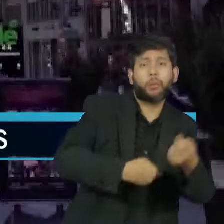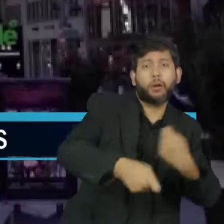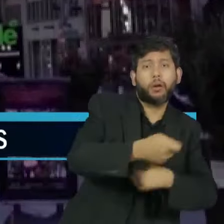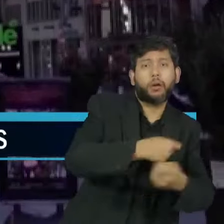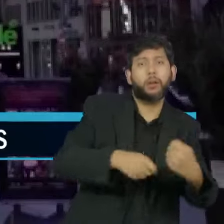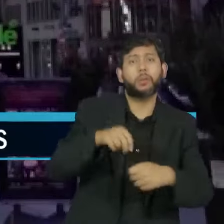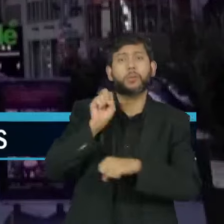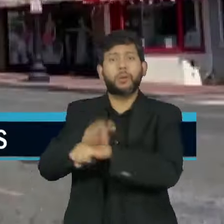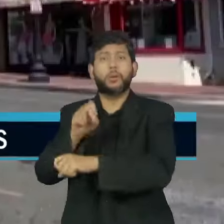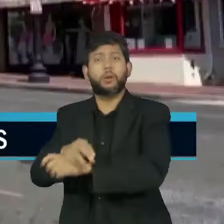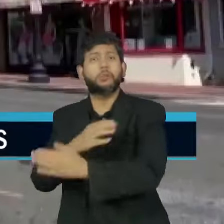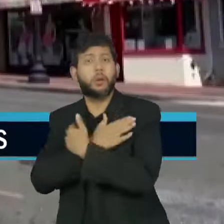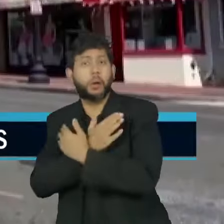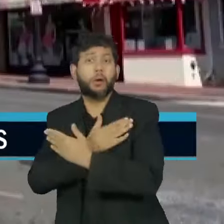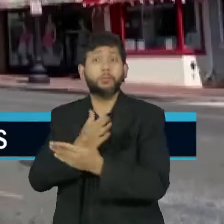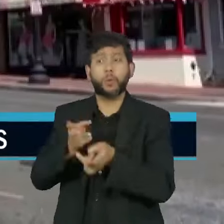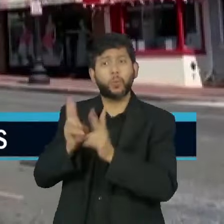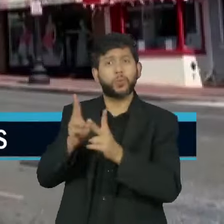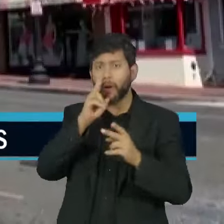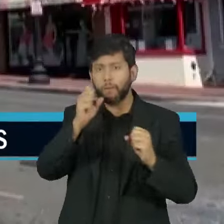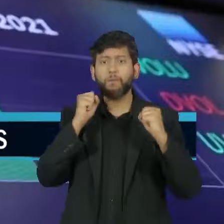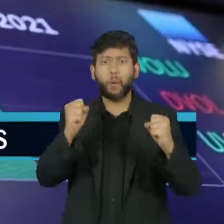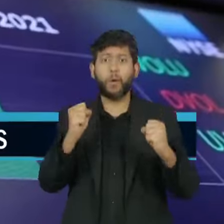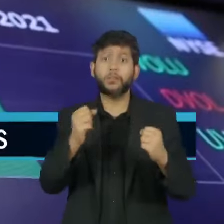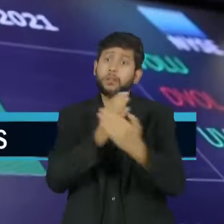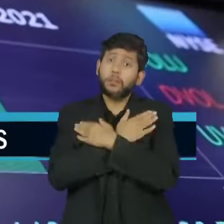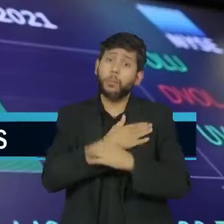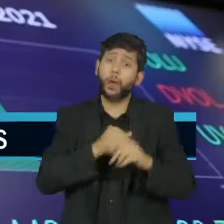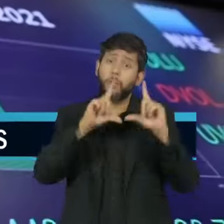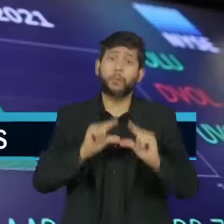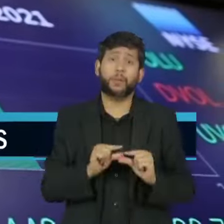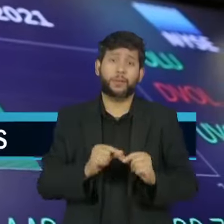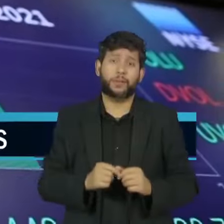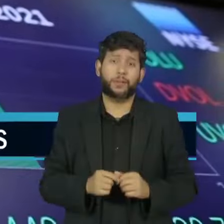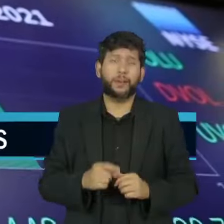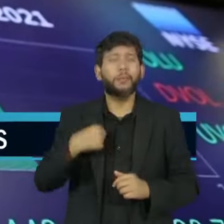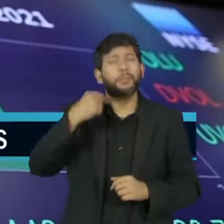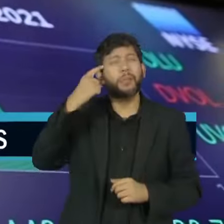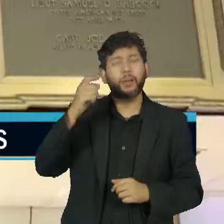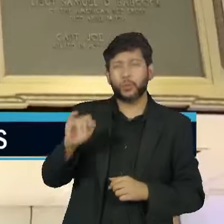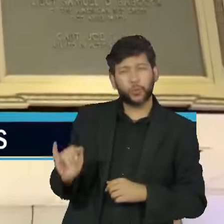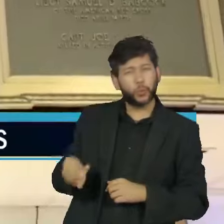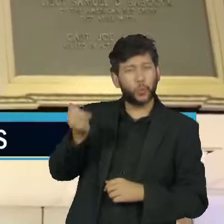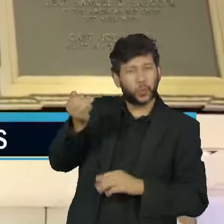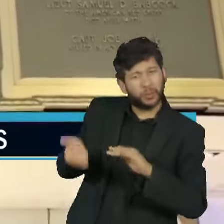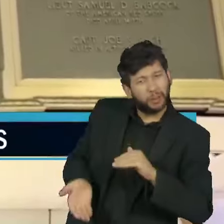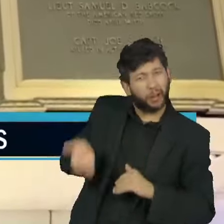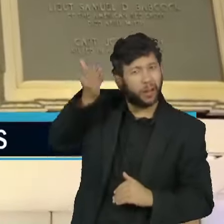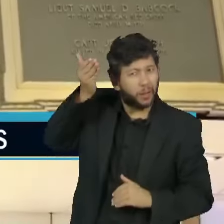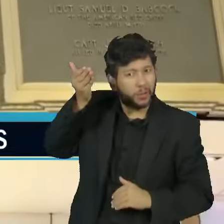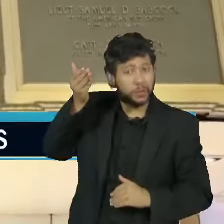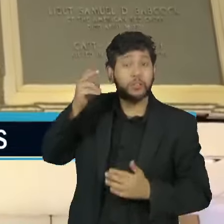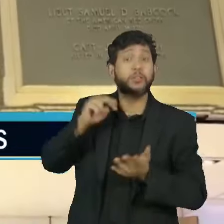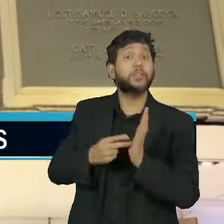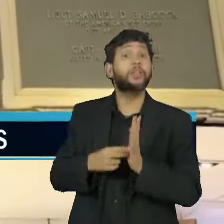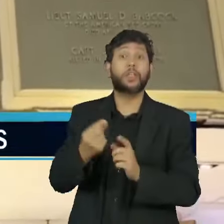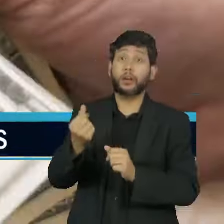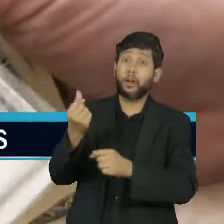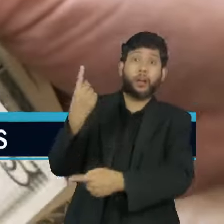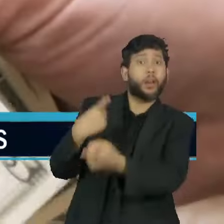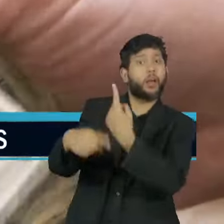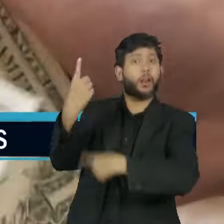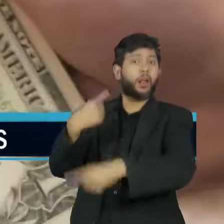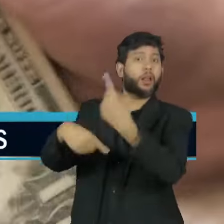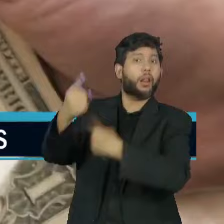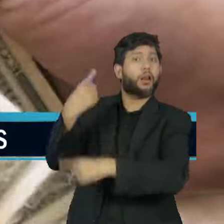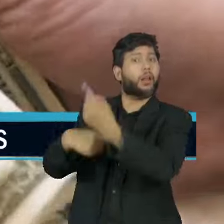trabalho seguem fortes e o desemprego baixo. A expectativa é que os juros elevados aumentem a rentabilidade dos